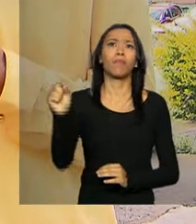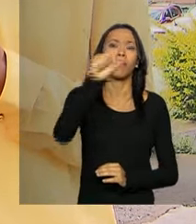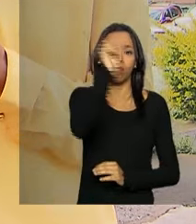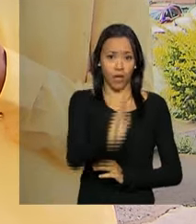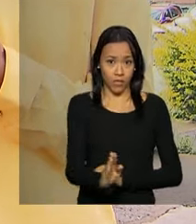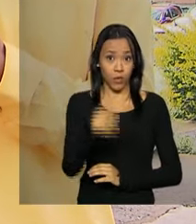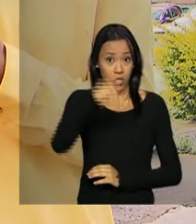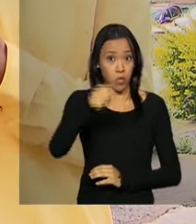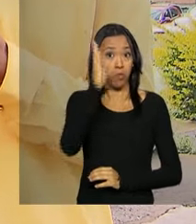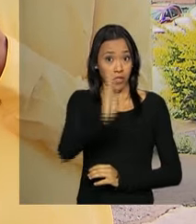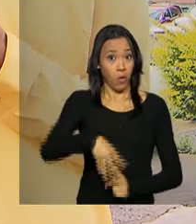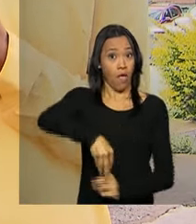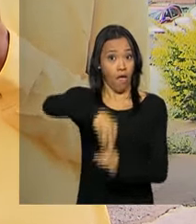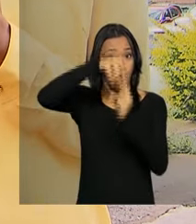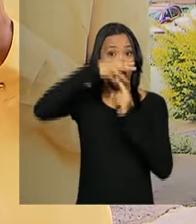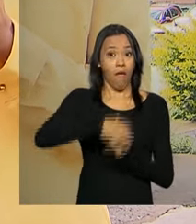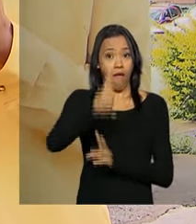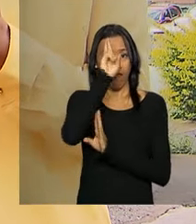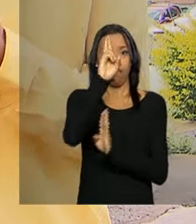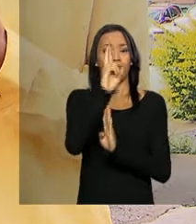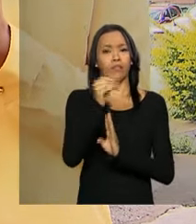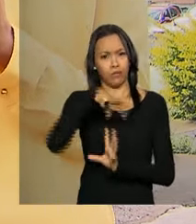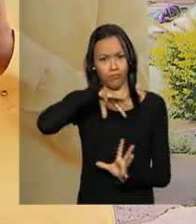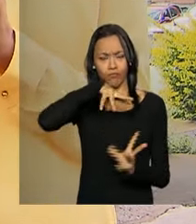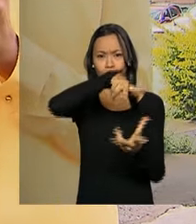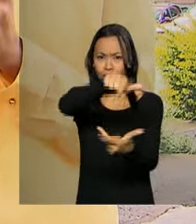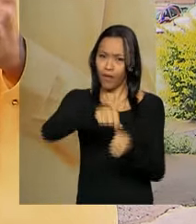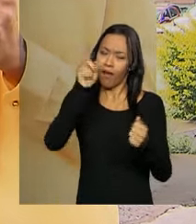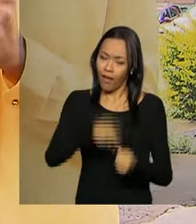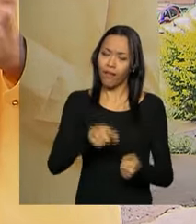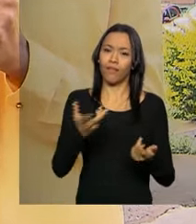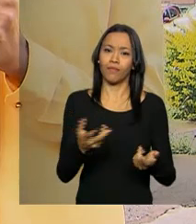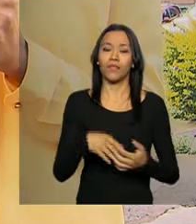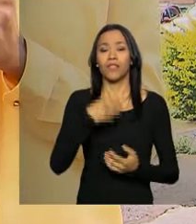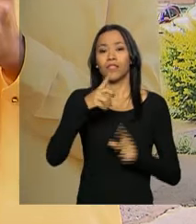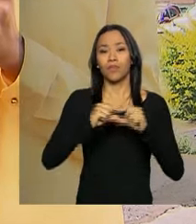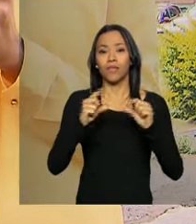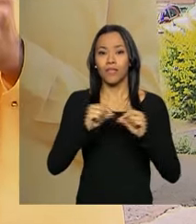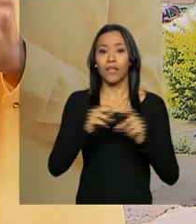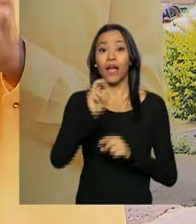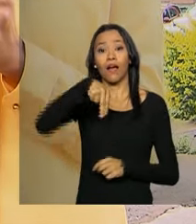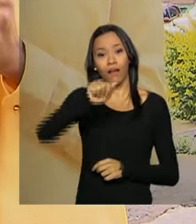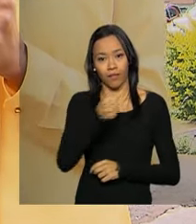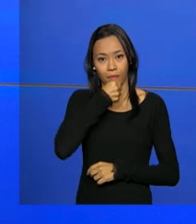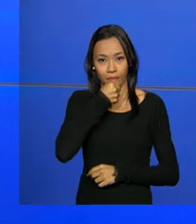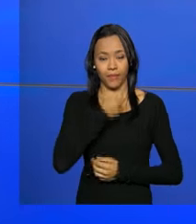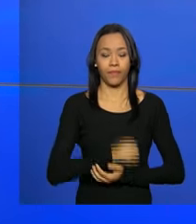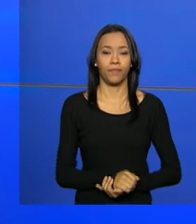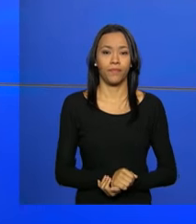mundial que o Brasil se tornou é reconhecida agora pela Organização Pan-Americana de Saúde. De Brasília, Ana Gabriela Salles.